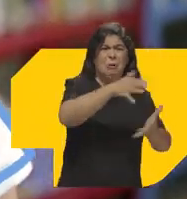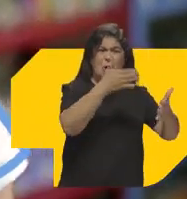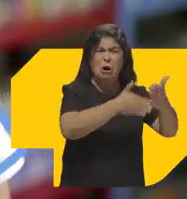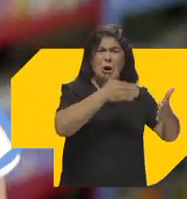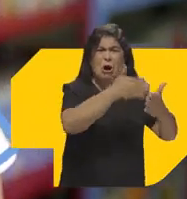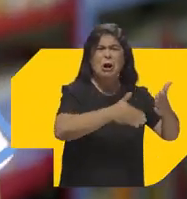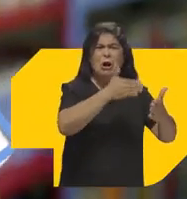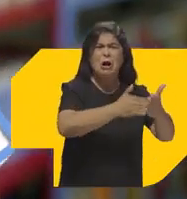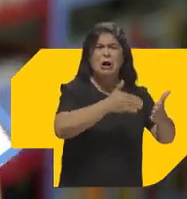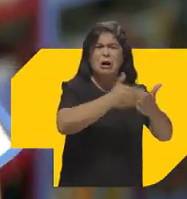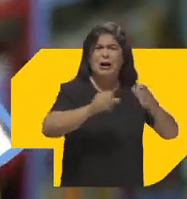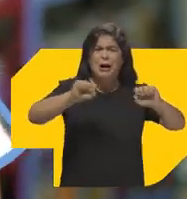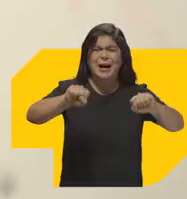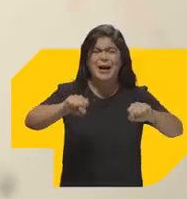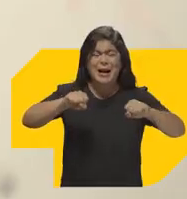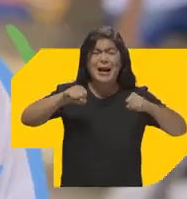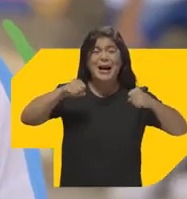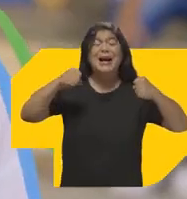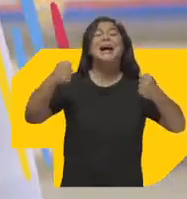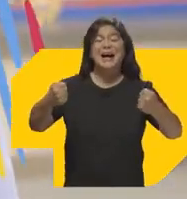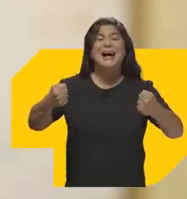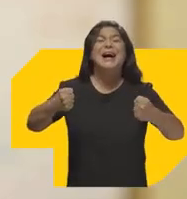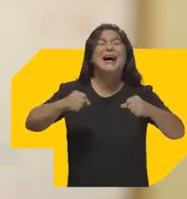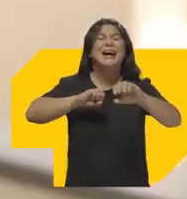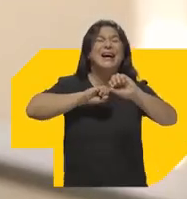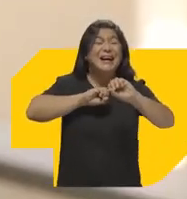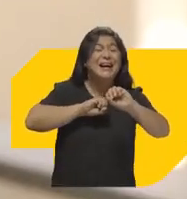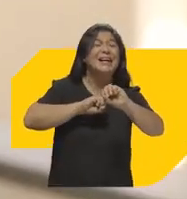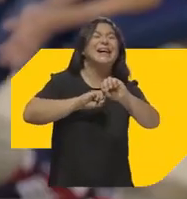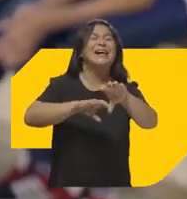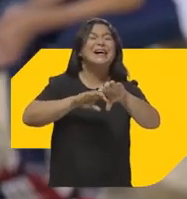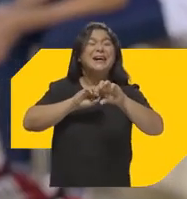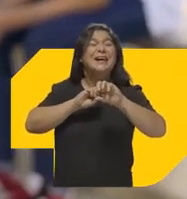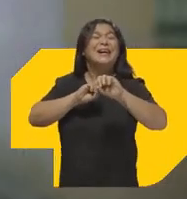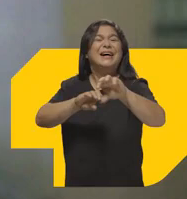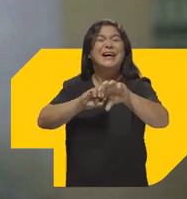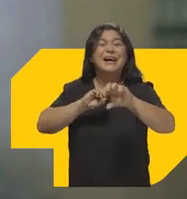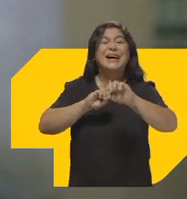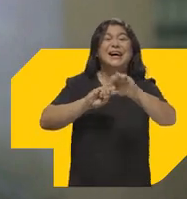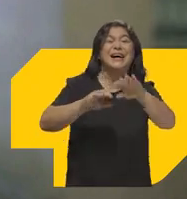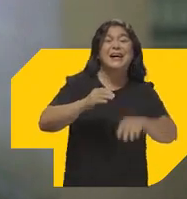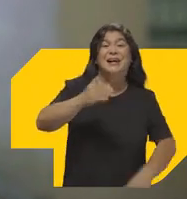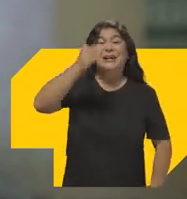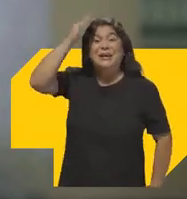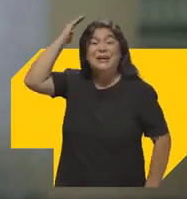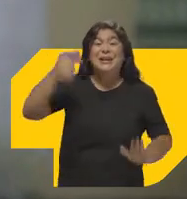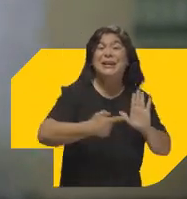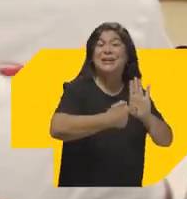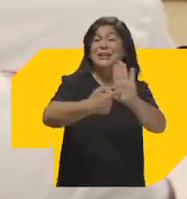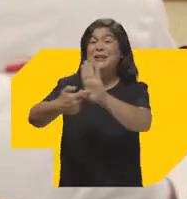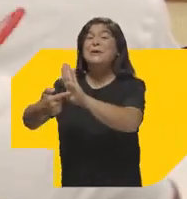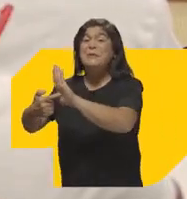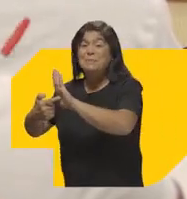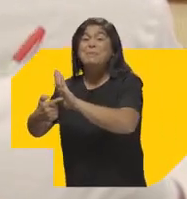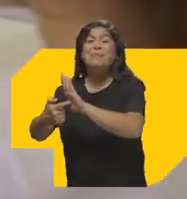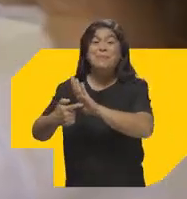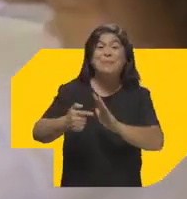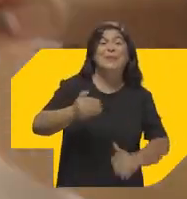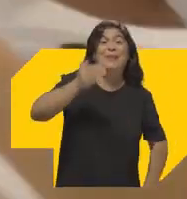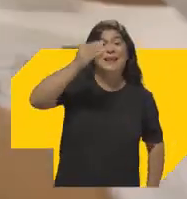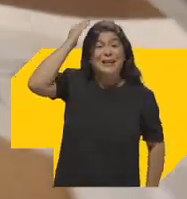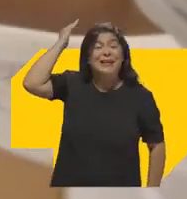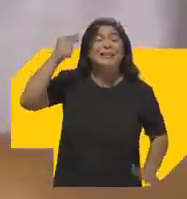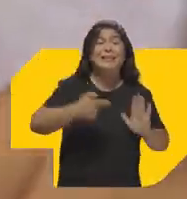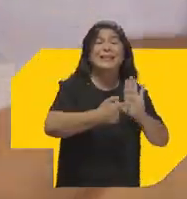mundo insistir Em dizer não Está na educação É Pedro Pedro é o cara